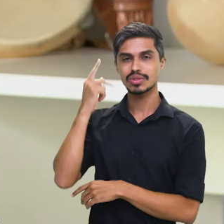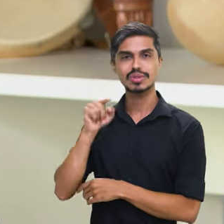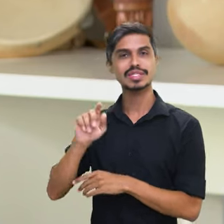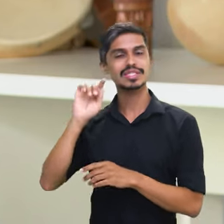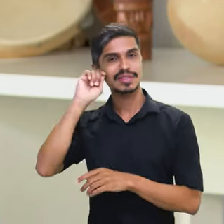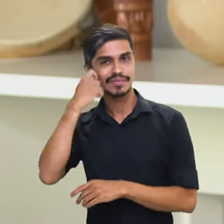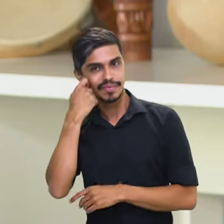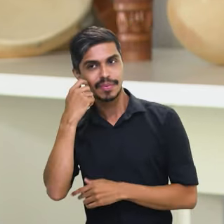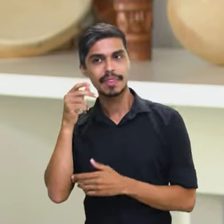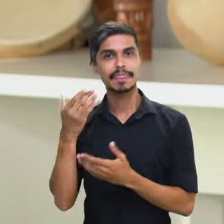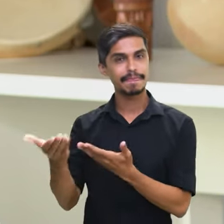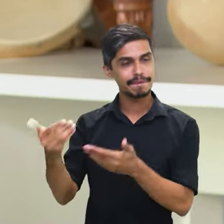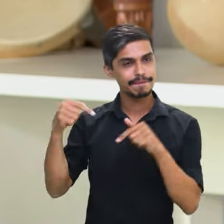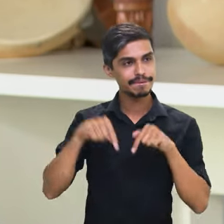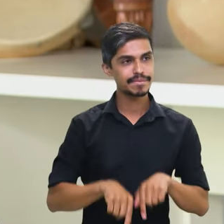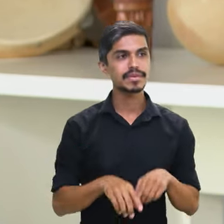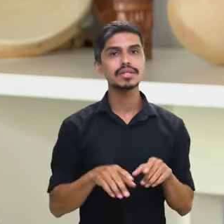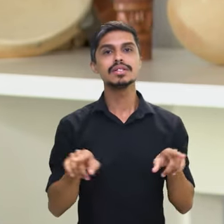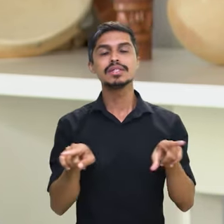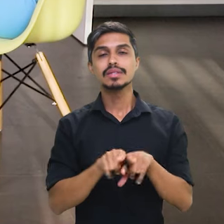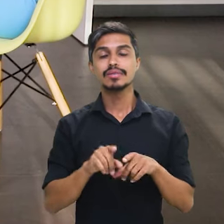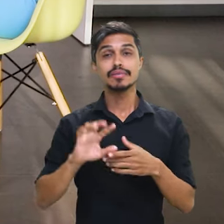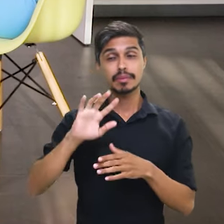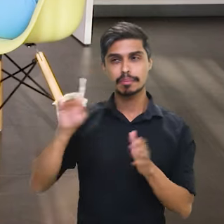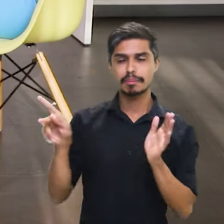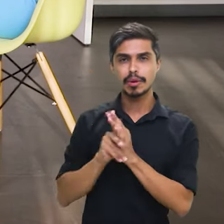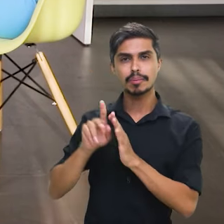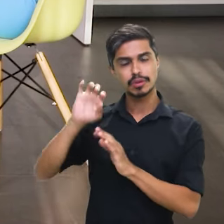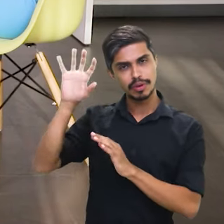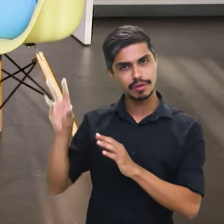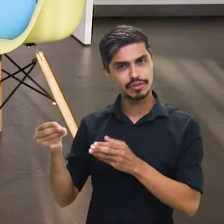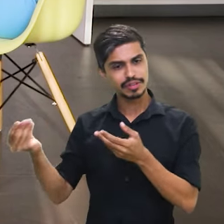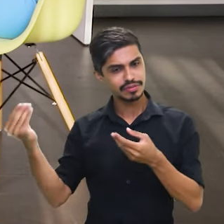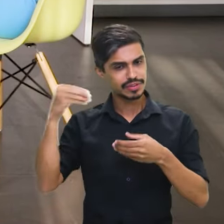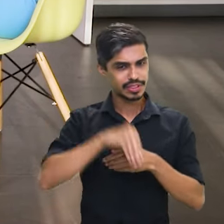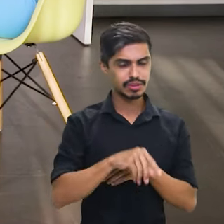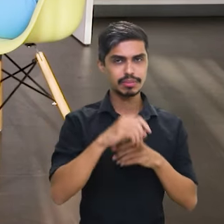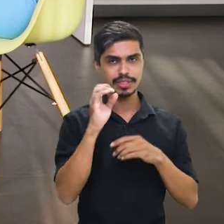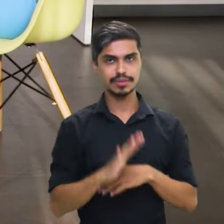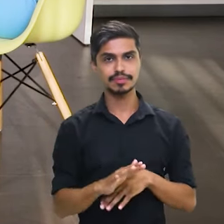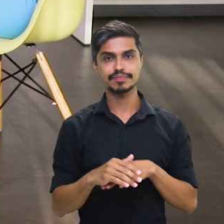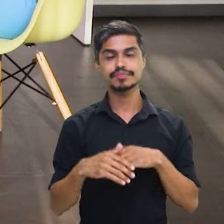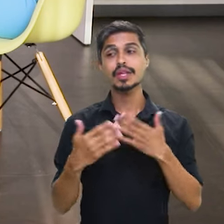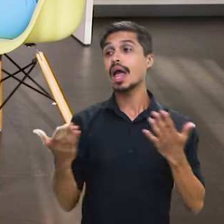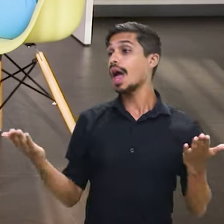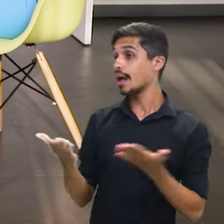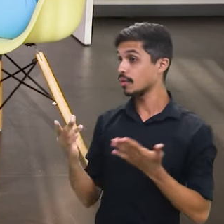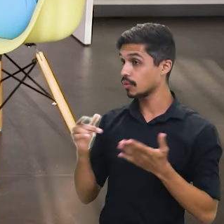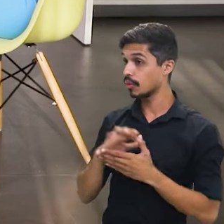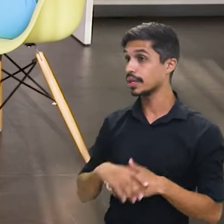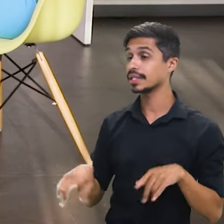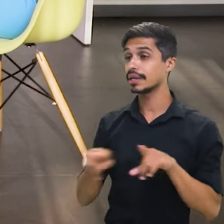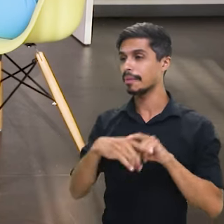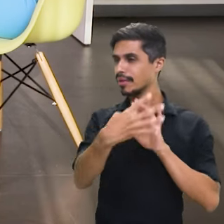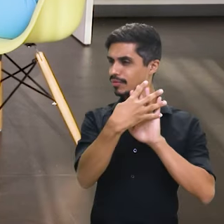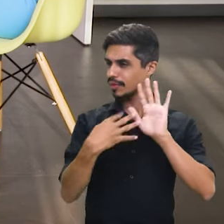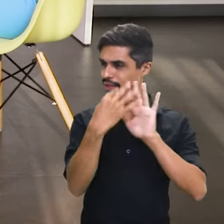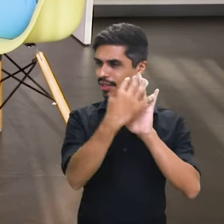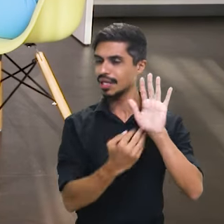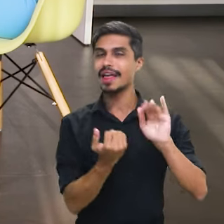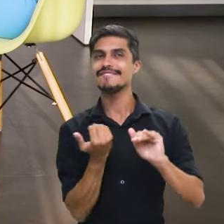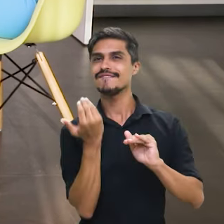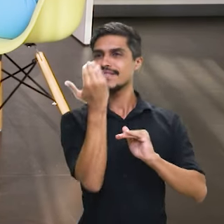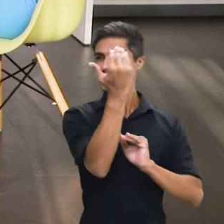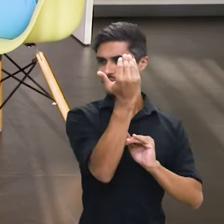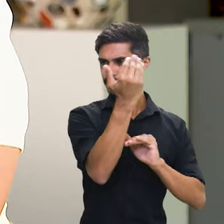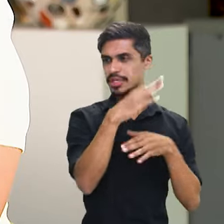homenagem também aos 4, 5 milhões de africanos que vieram para o Brasil. Agora, para além do calendário, então, né? Além,